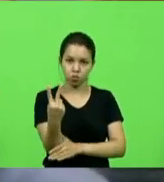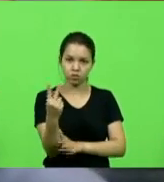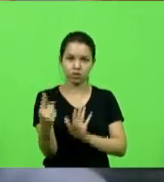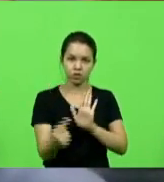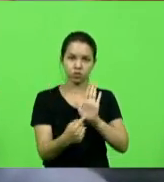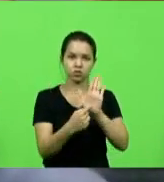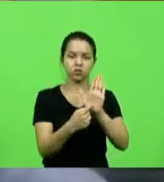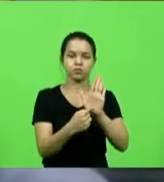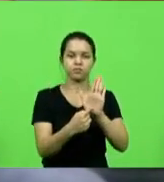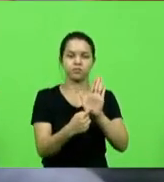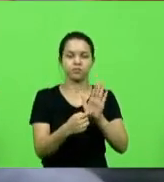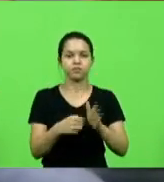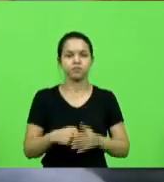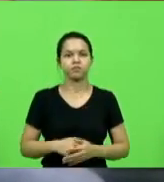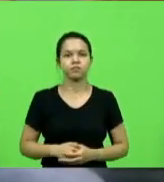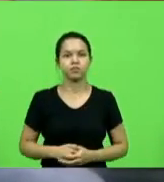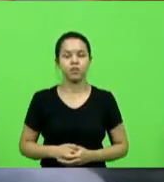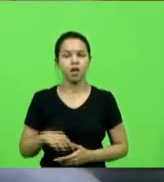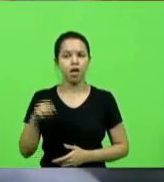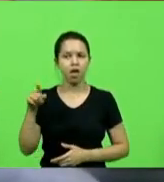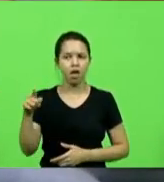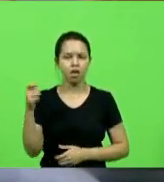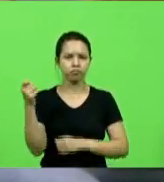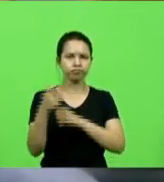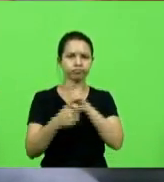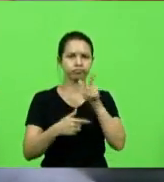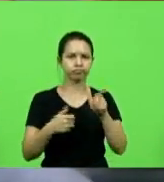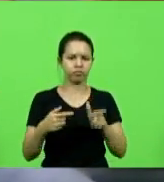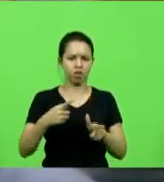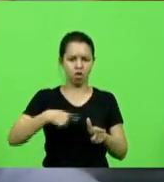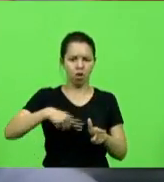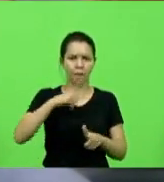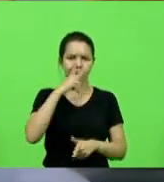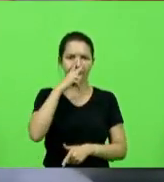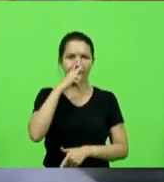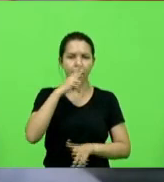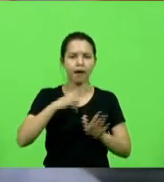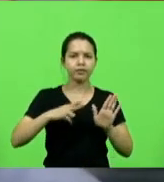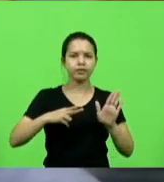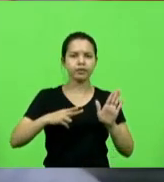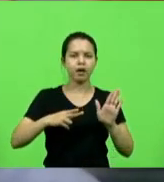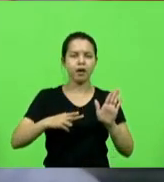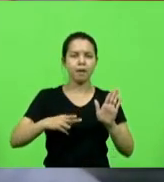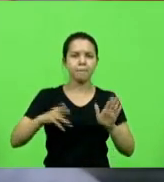nos colocando como se nós fôssemos os bandidos por estarmos aqui